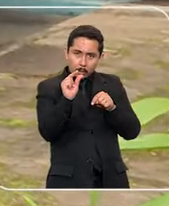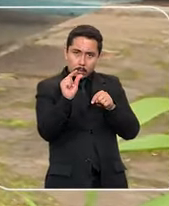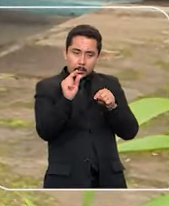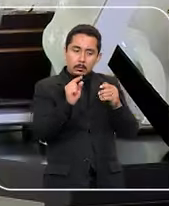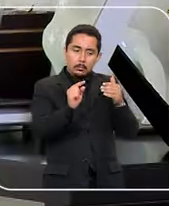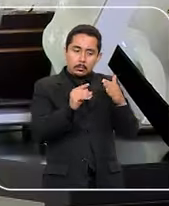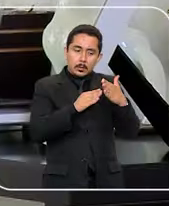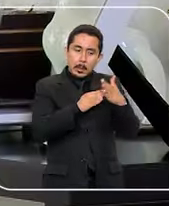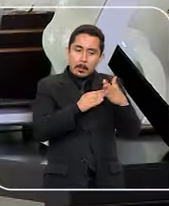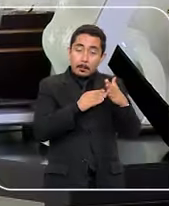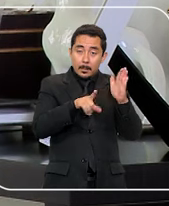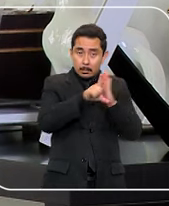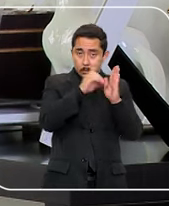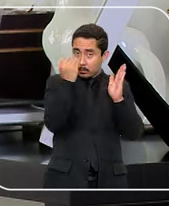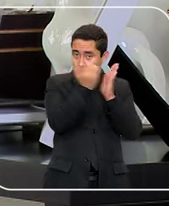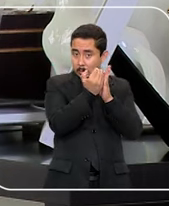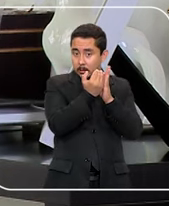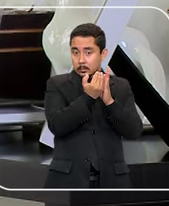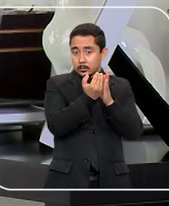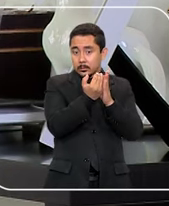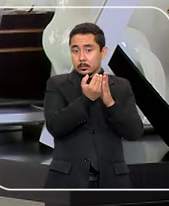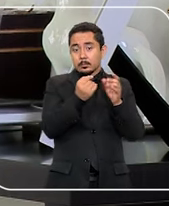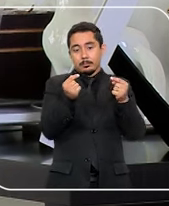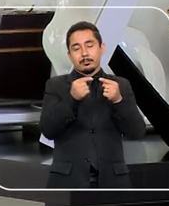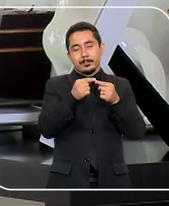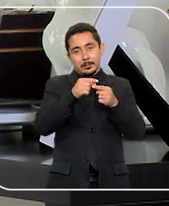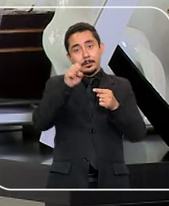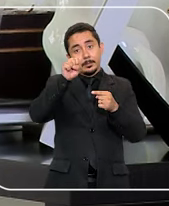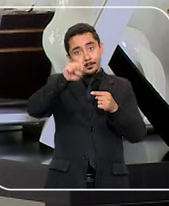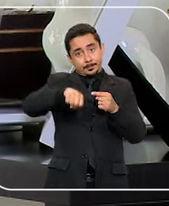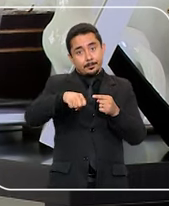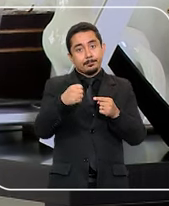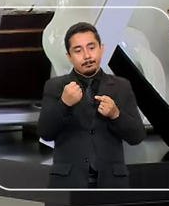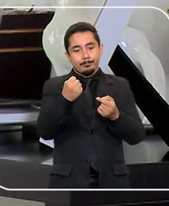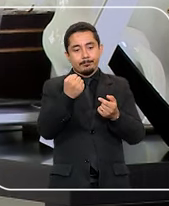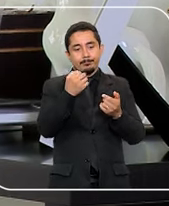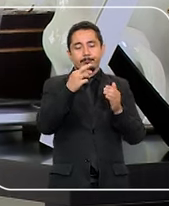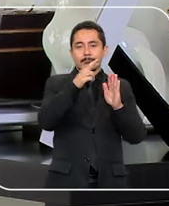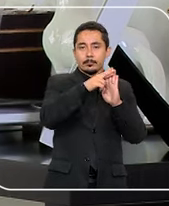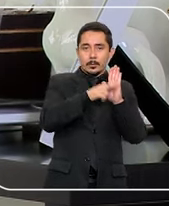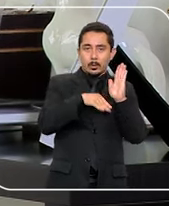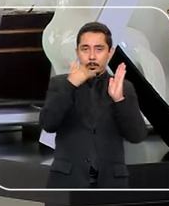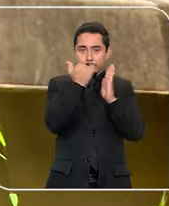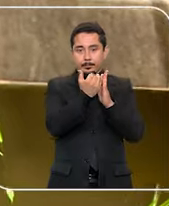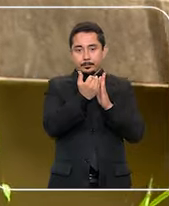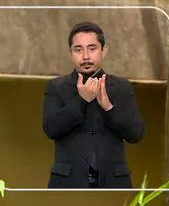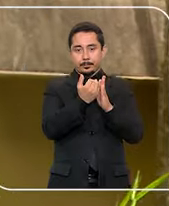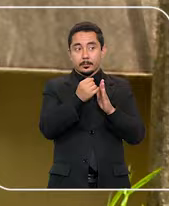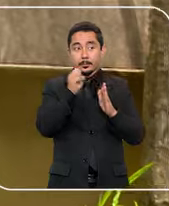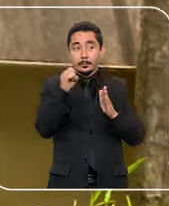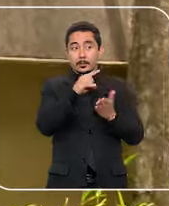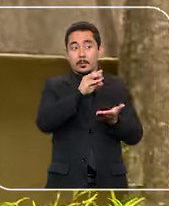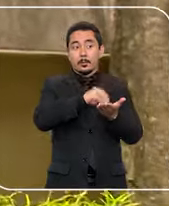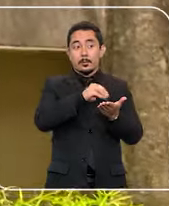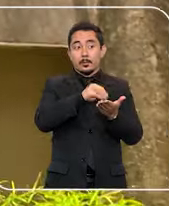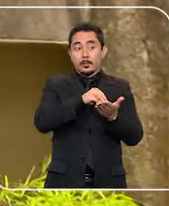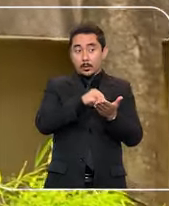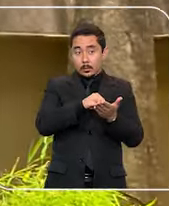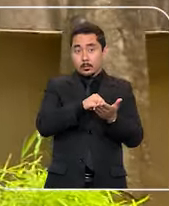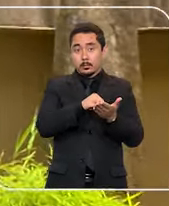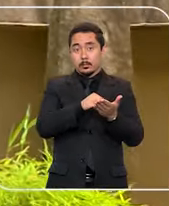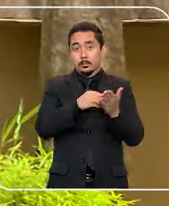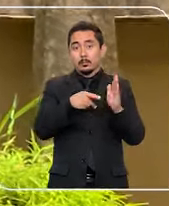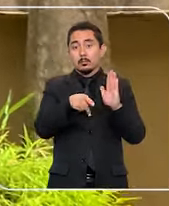princípios estabelecidos na lei e no decreto de regulamentação estão sujeitas à regularização. Um caso envolvendo a falta de